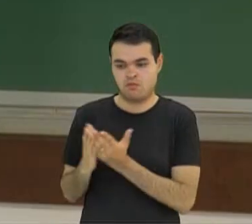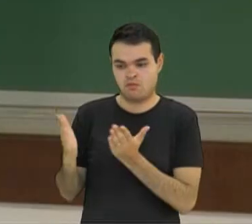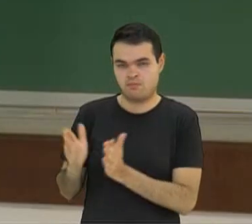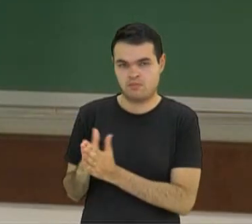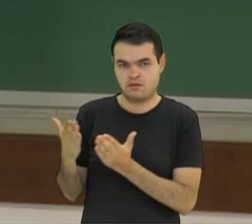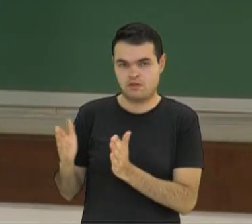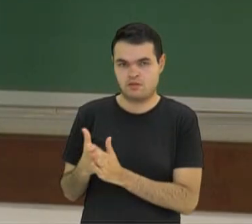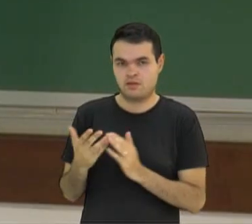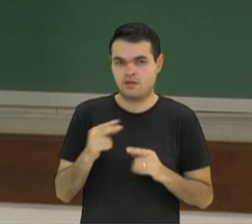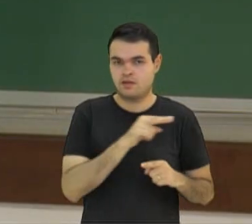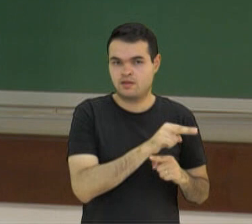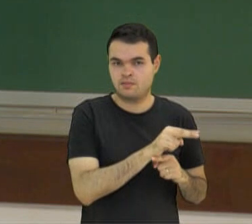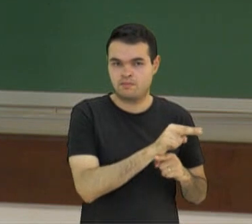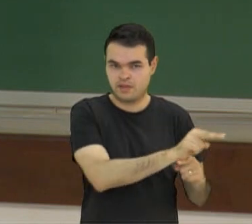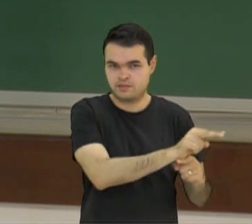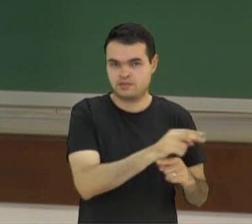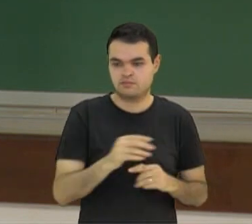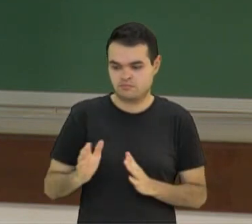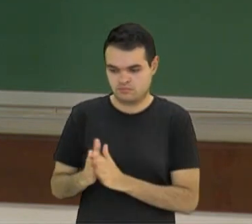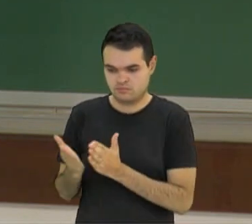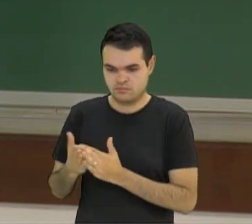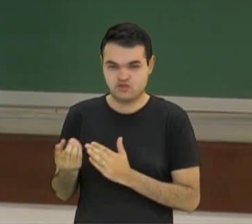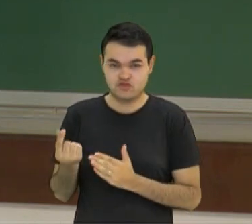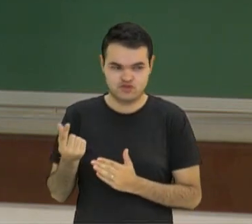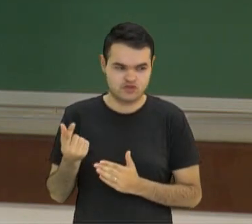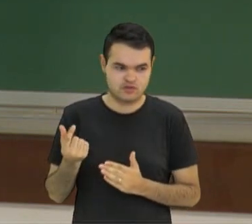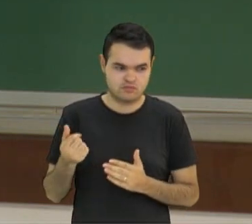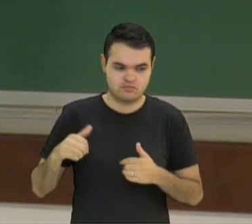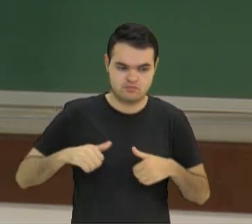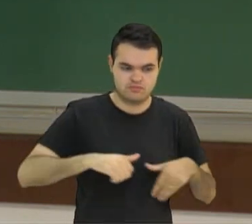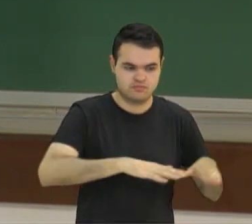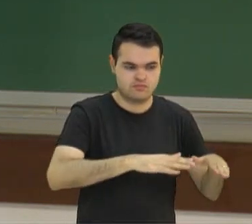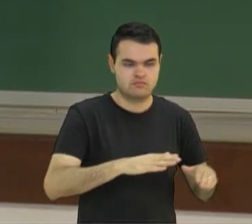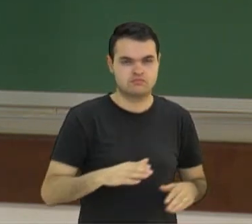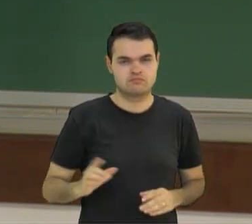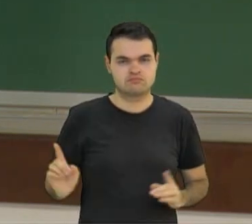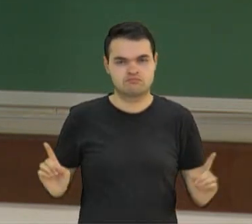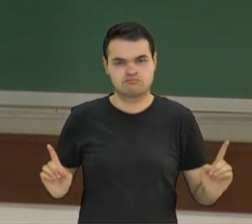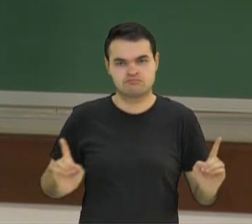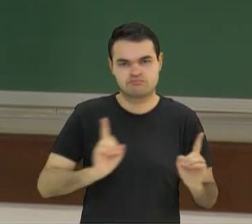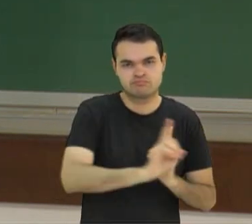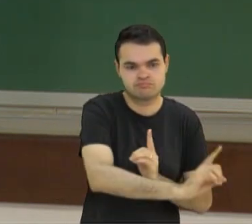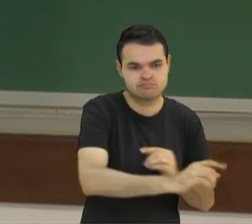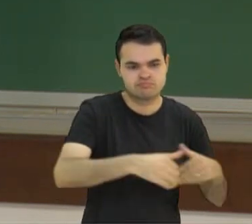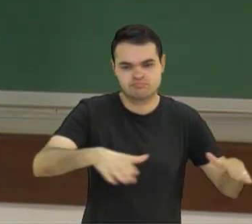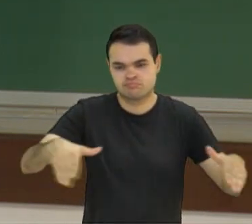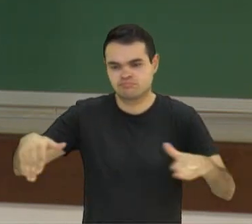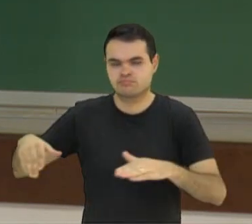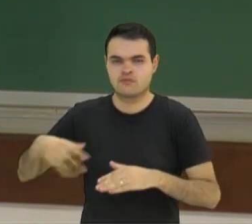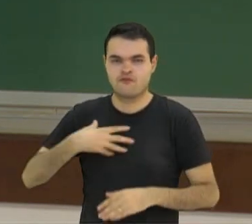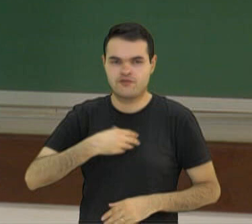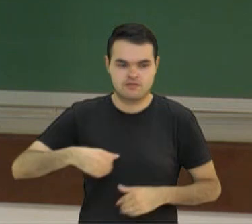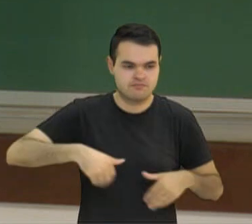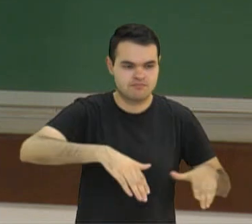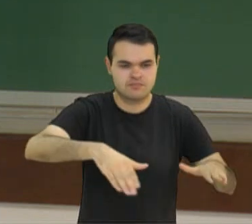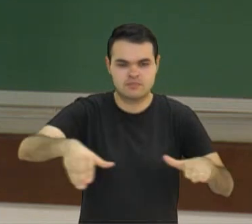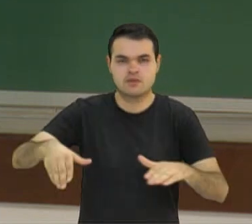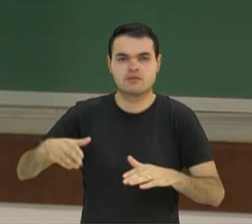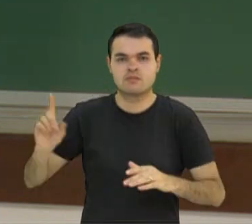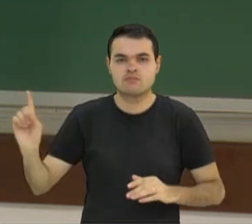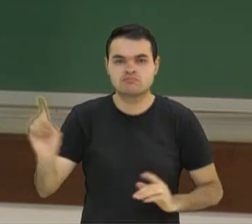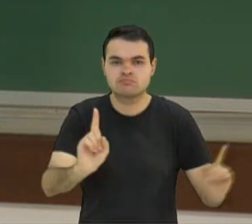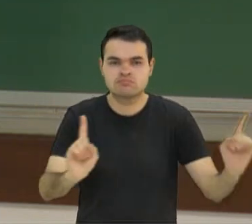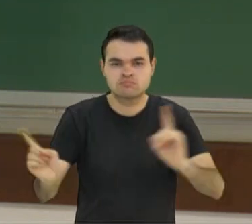empresta seus filhos a troco de dinheiro para que outra pessoa as use para comover quem passa. Então, quem